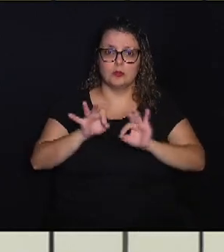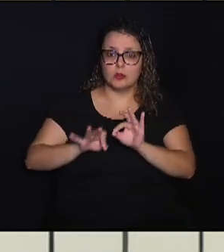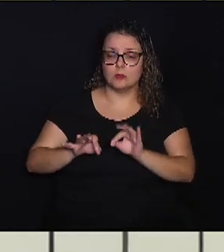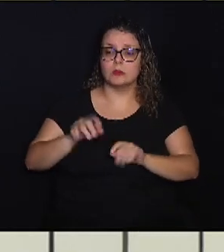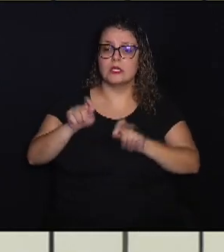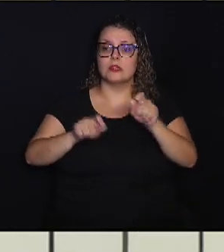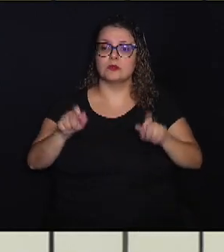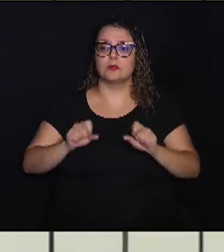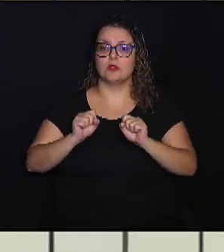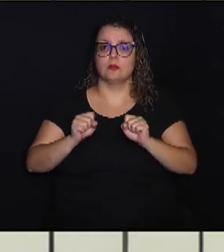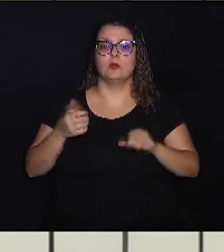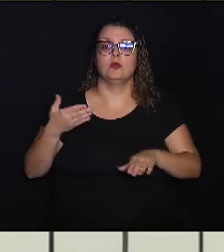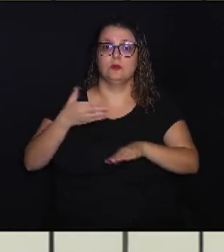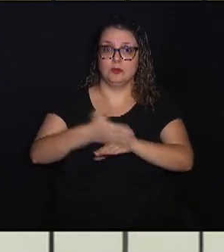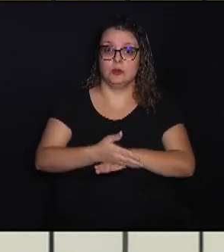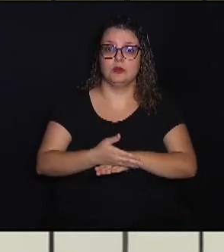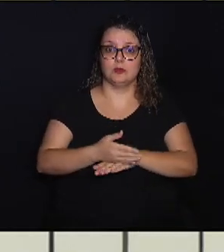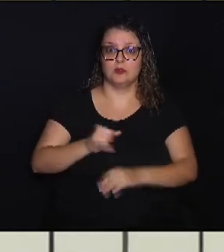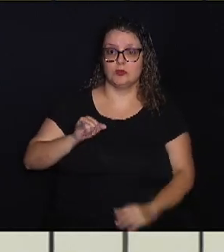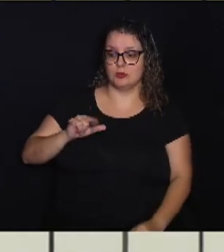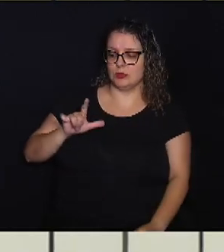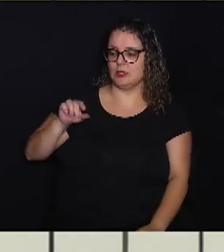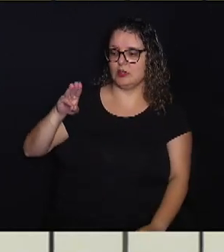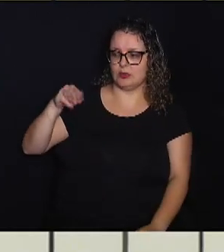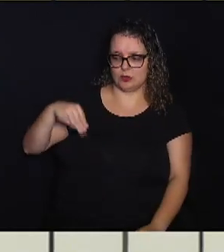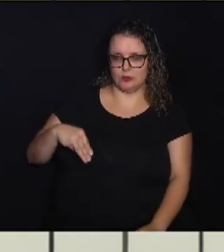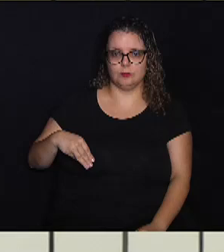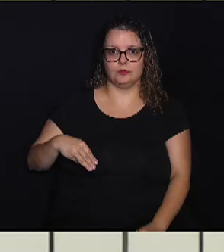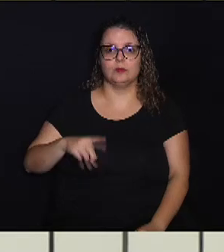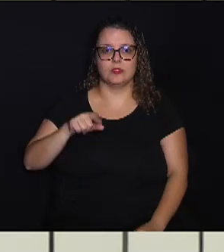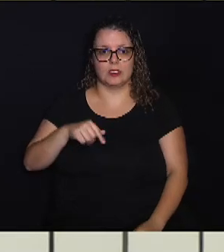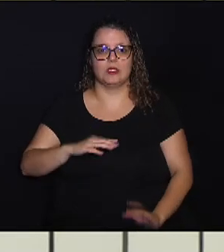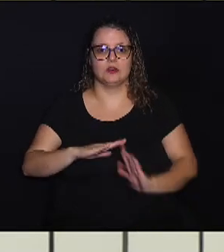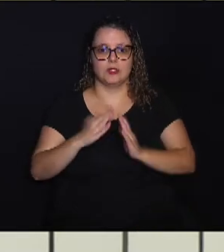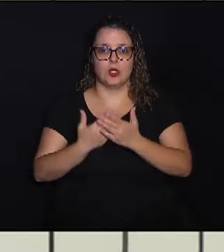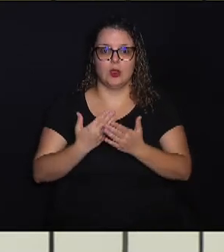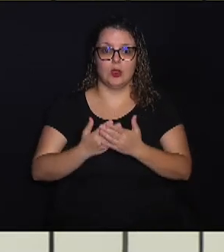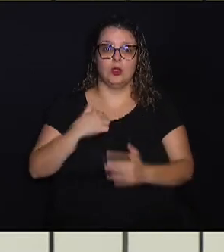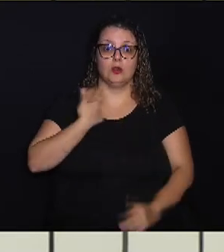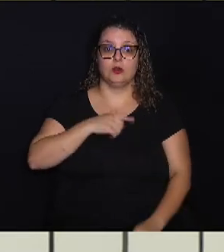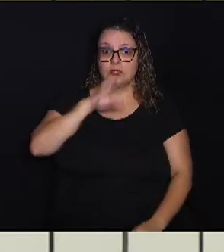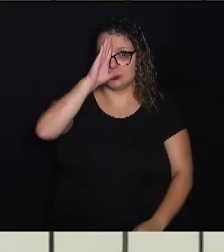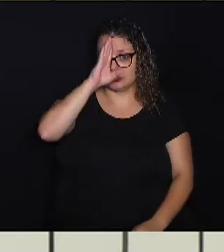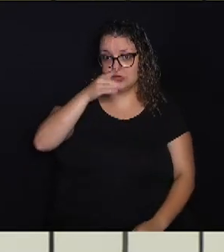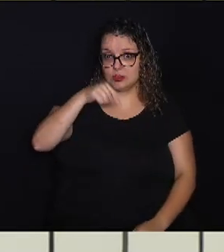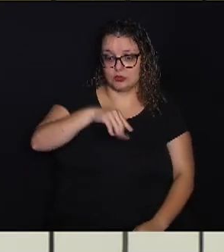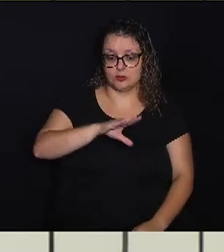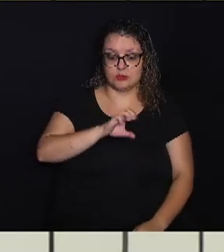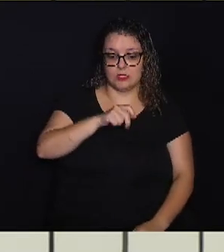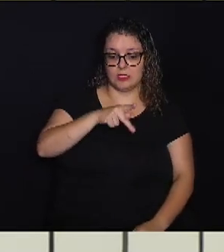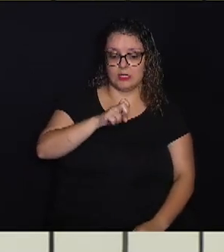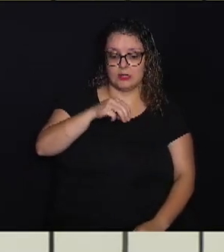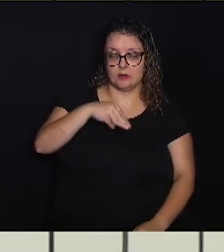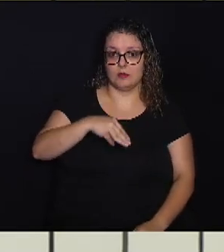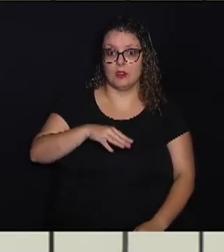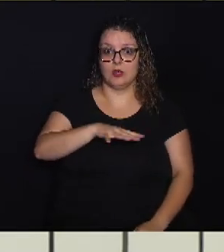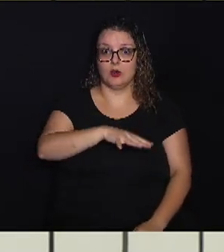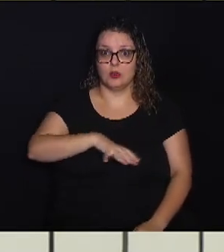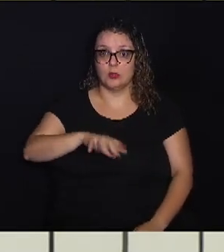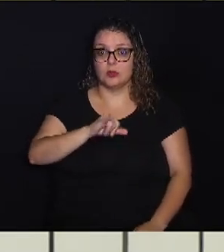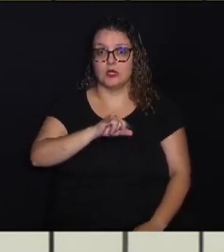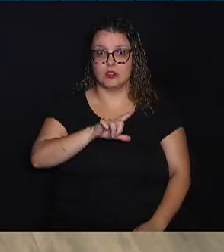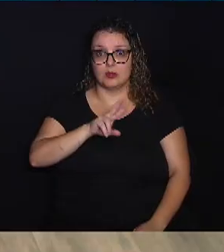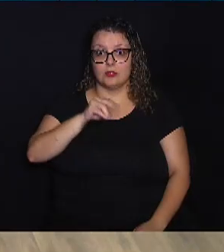as pessoas possam ingressar na ILUM, que é a escola, a gente está lá direto lá no CNPEN, no Campos da ILUM,